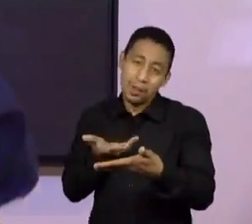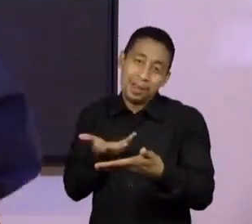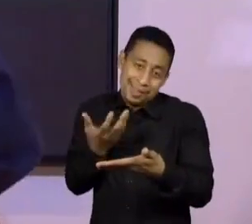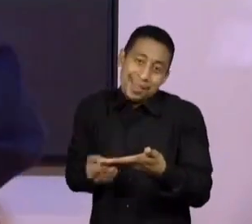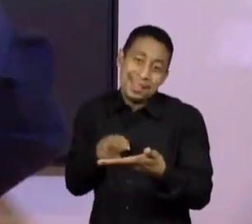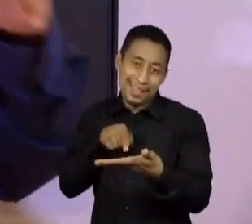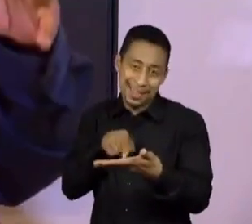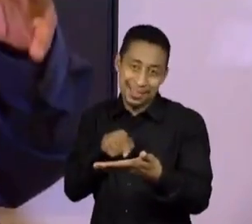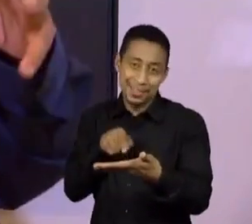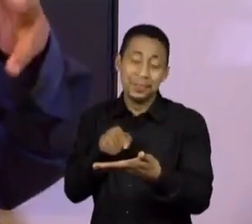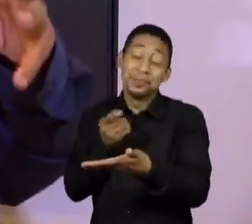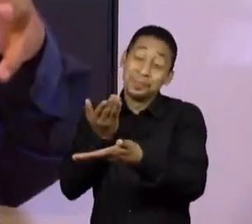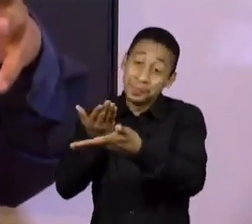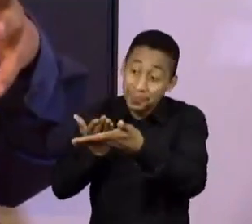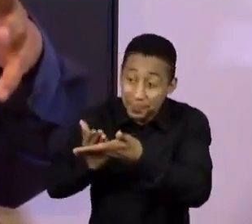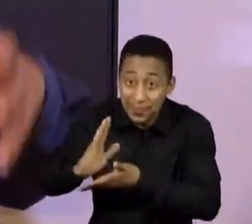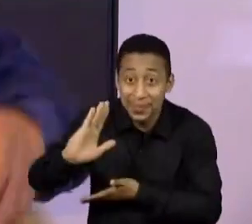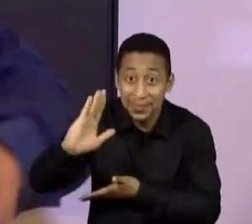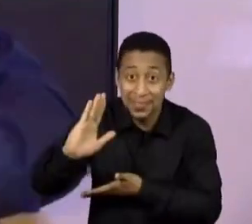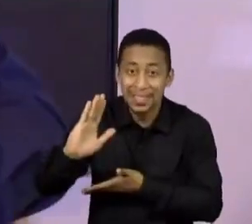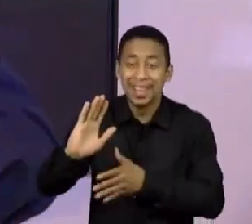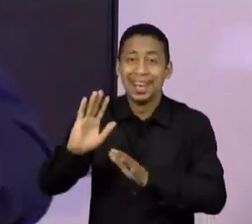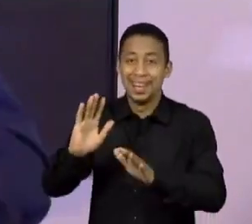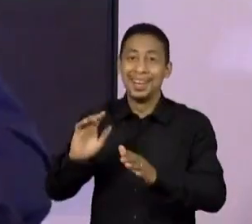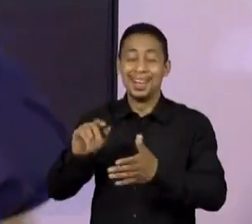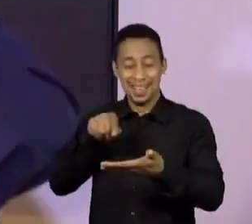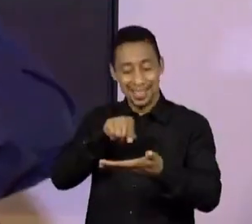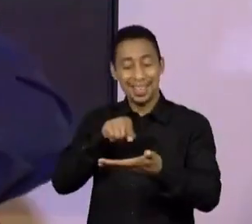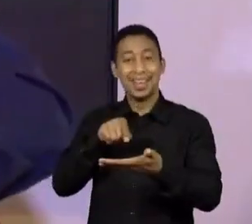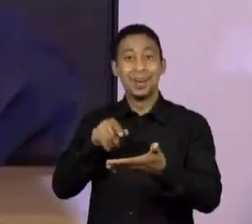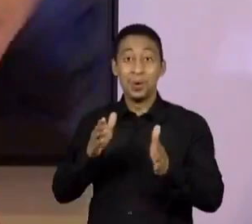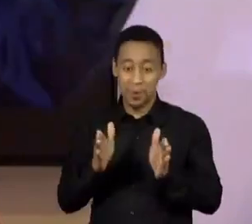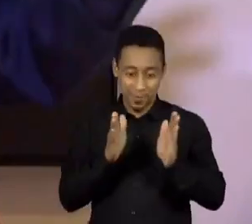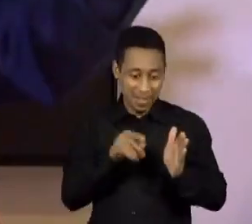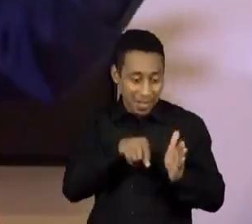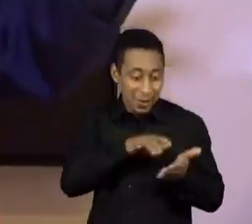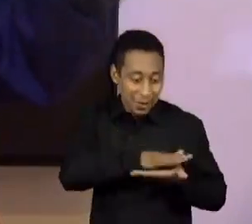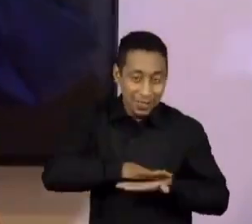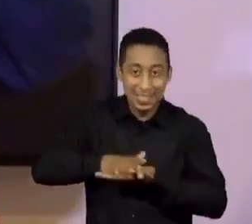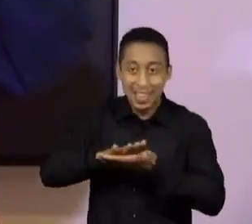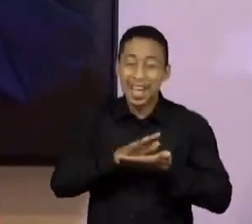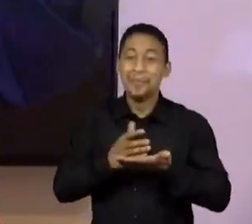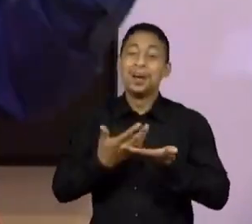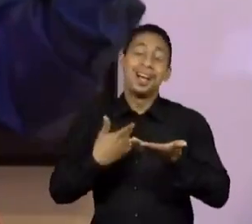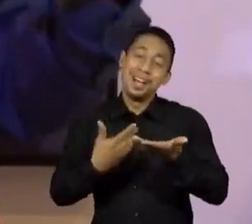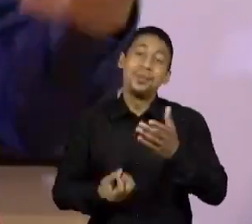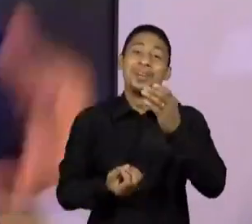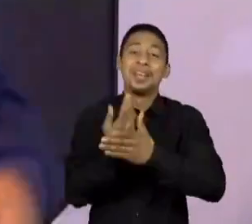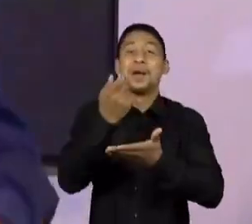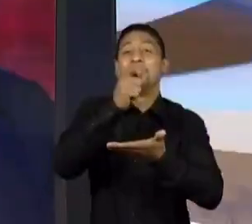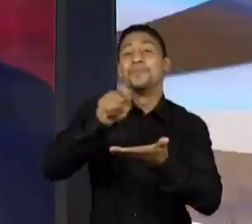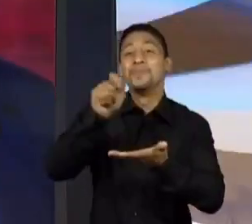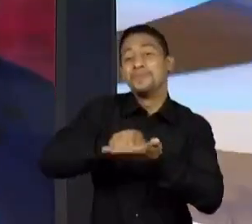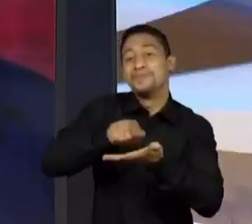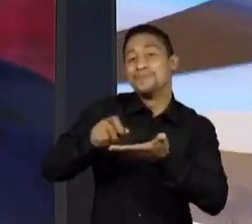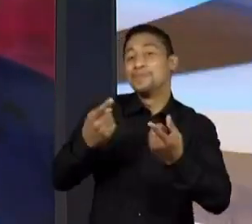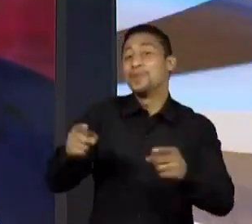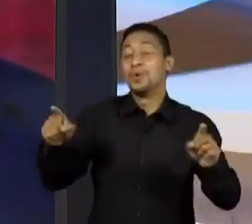falei aquela frase do samba, passei e falei felicidade, passei no vestibular.